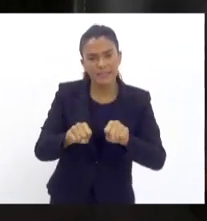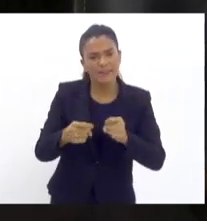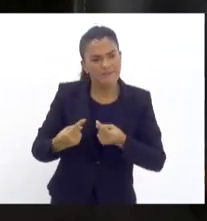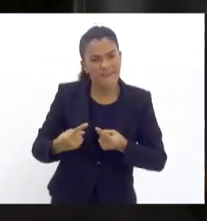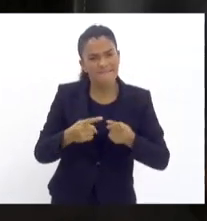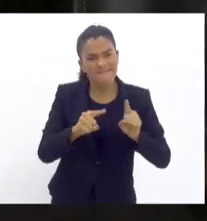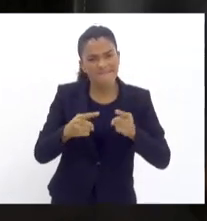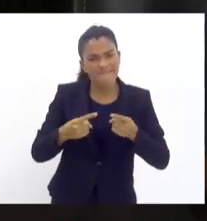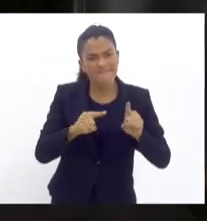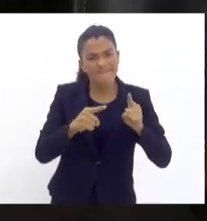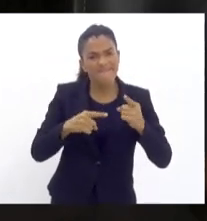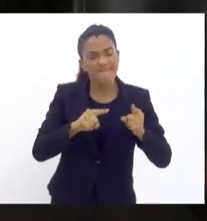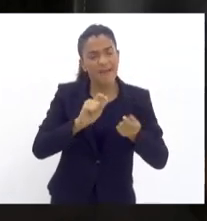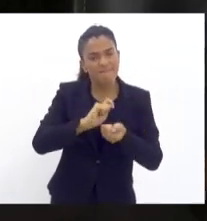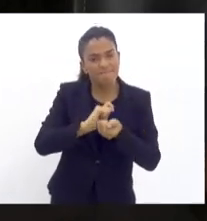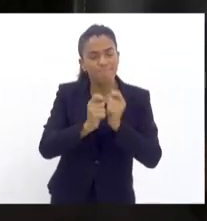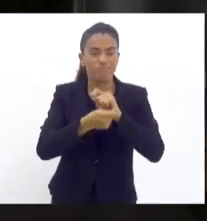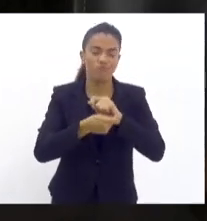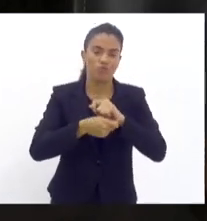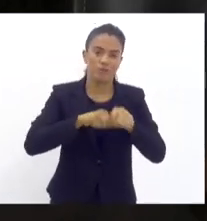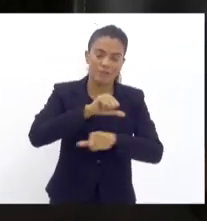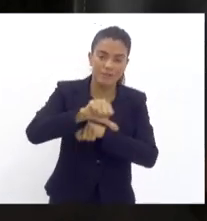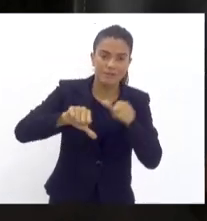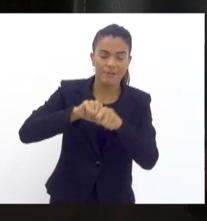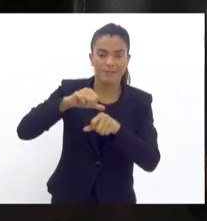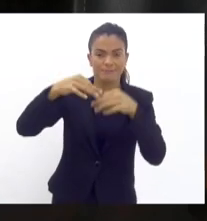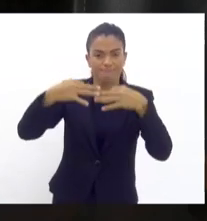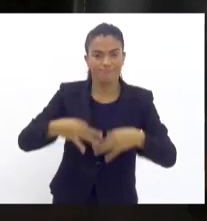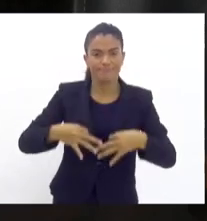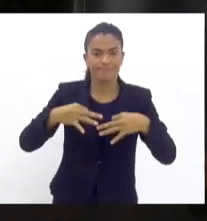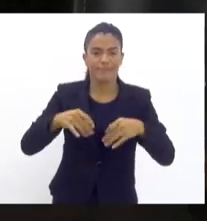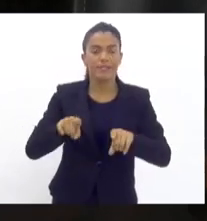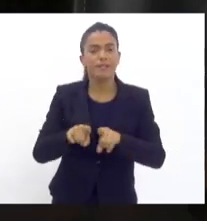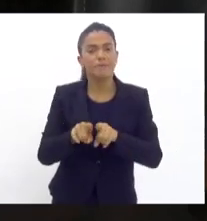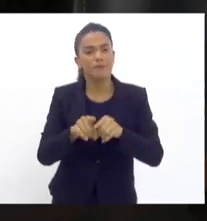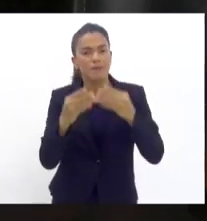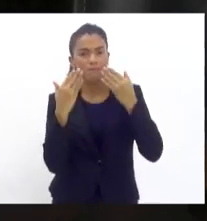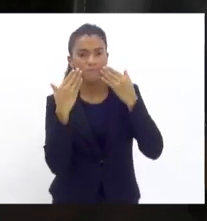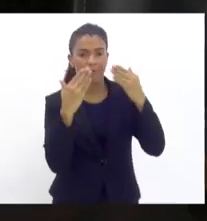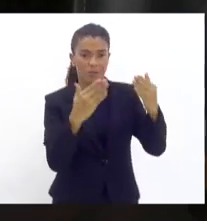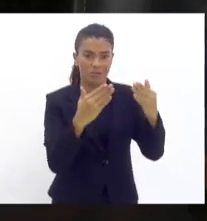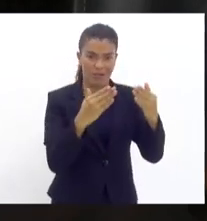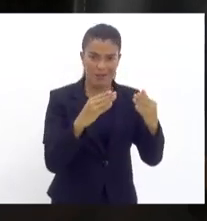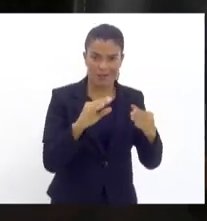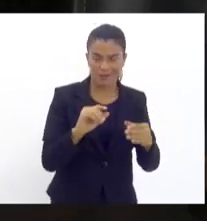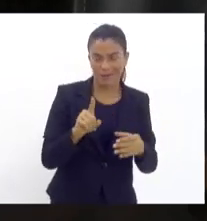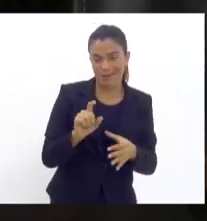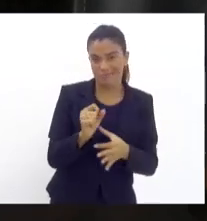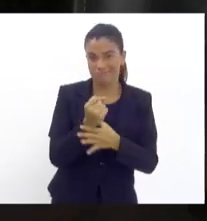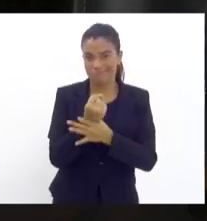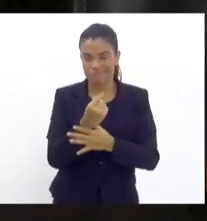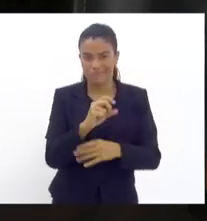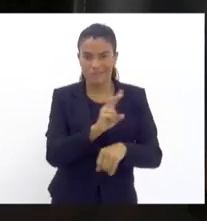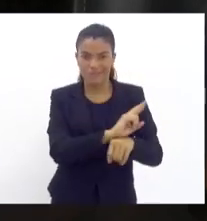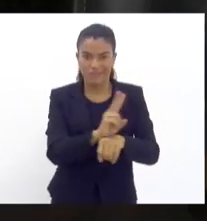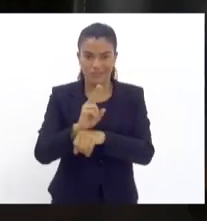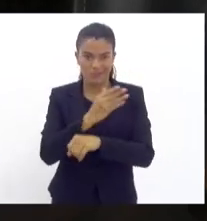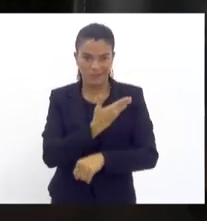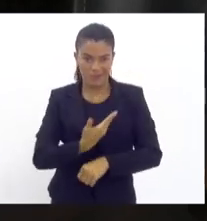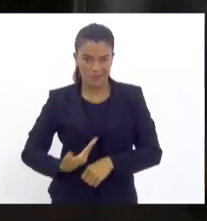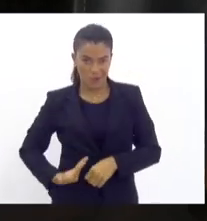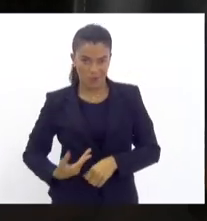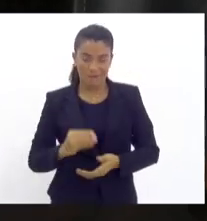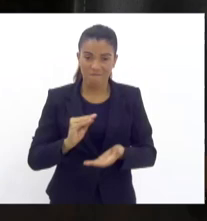mudanças realmente eficazes e mostrar que essa insegurança pública não atinge só